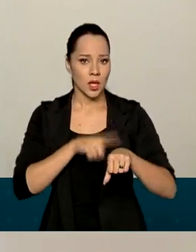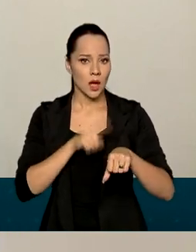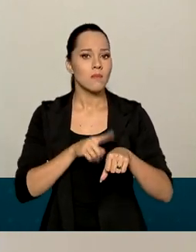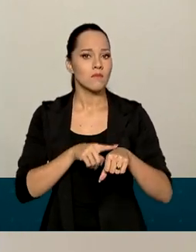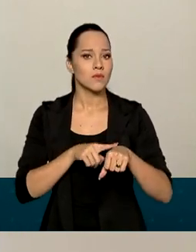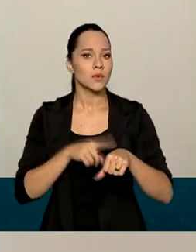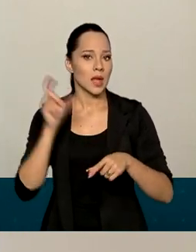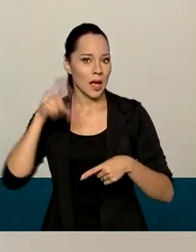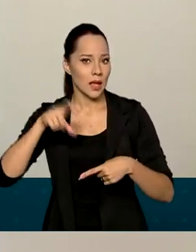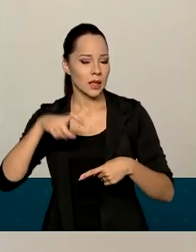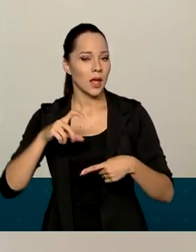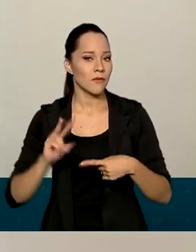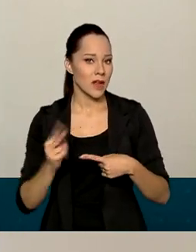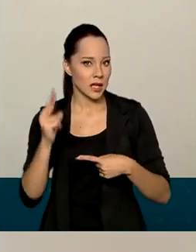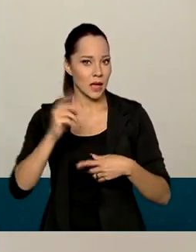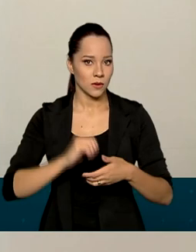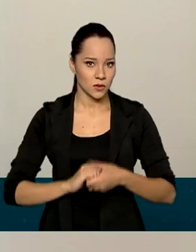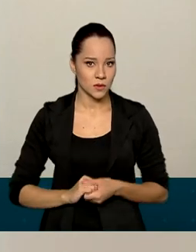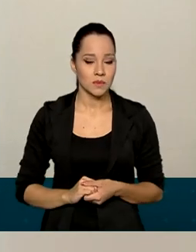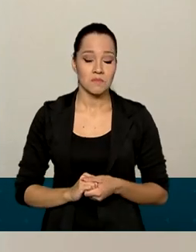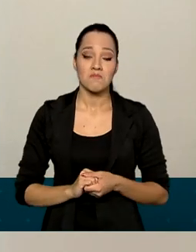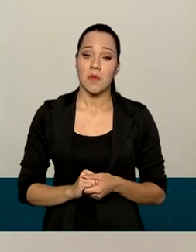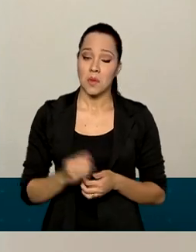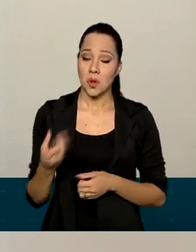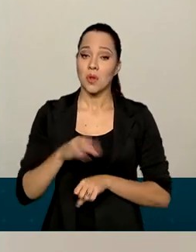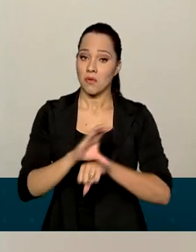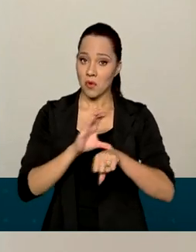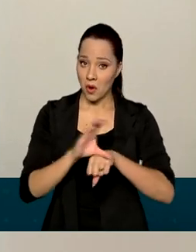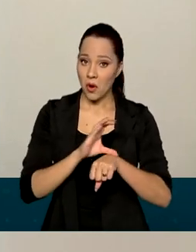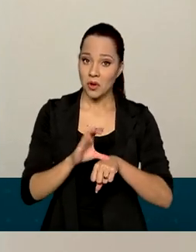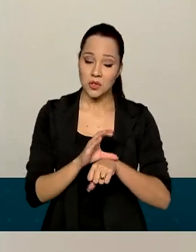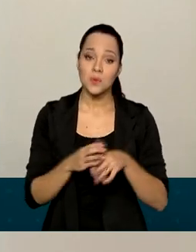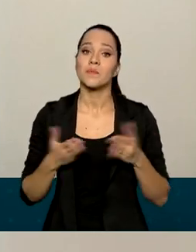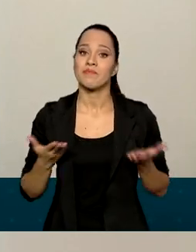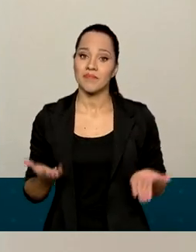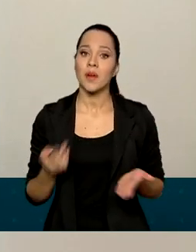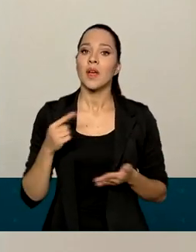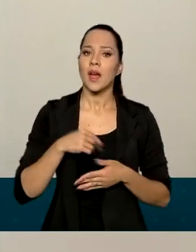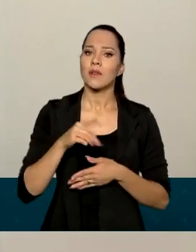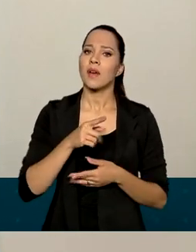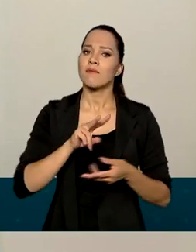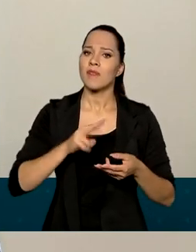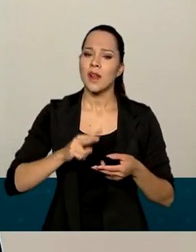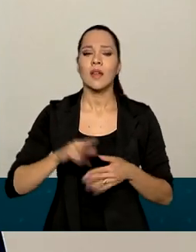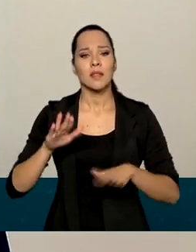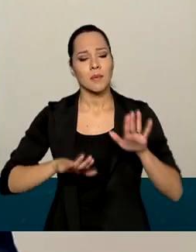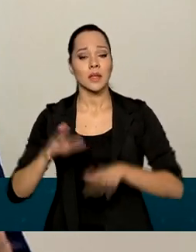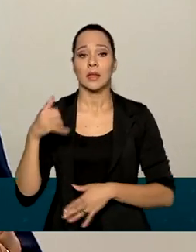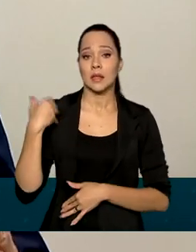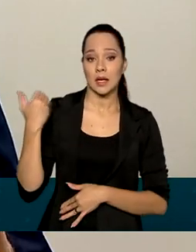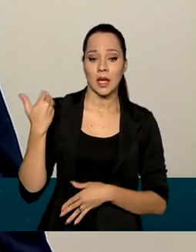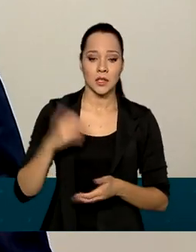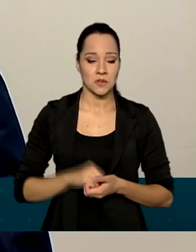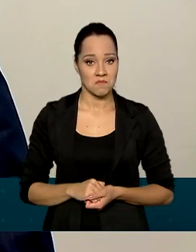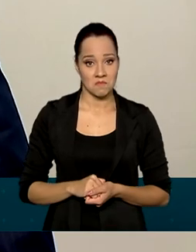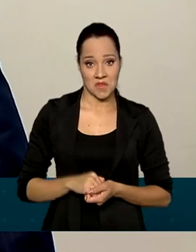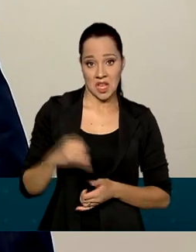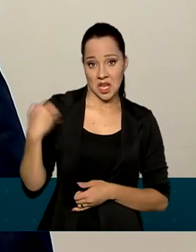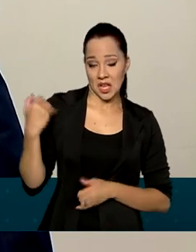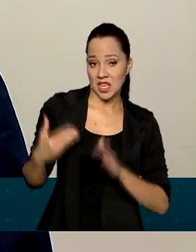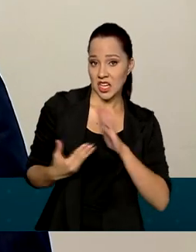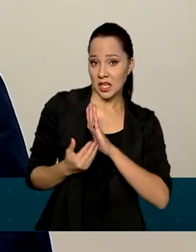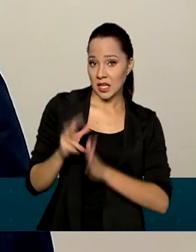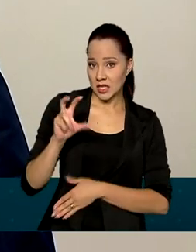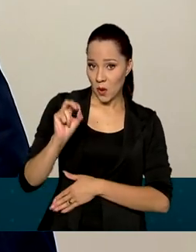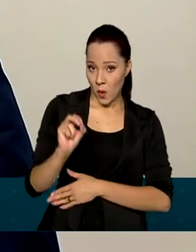carteira de motorista. Pelo novo Código de Trânsito, então, ela vai variar de acordo com a faixa etária. Para aqueles que têm até